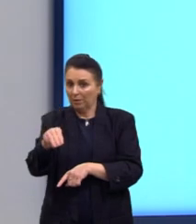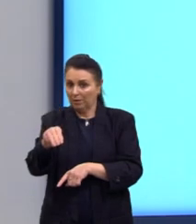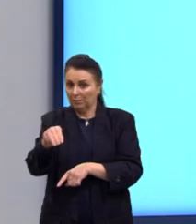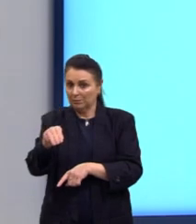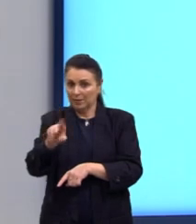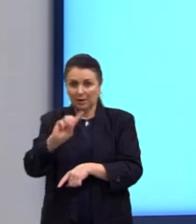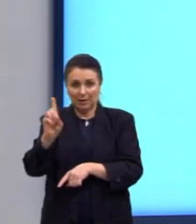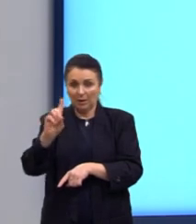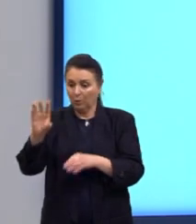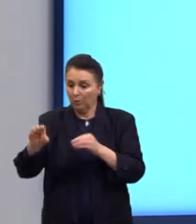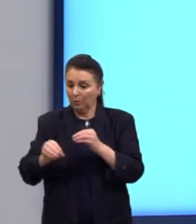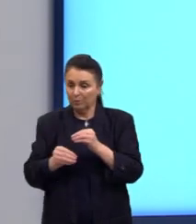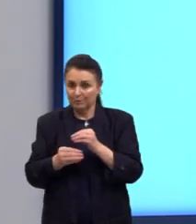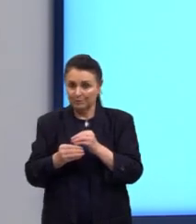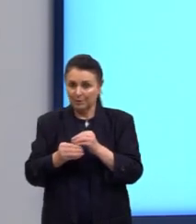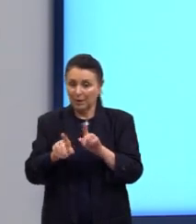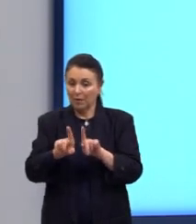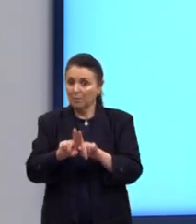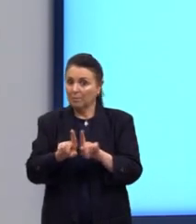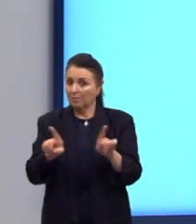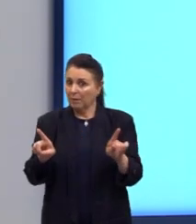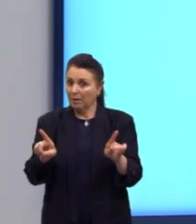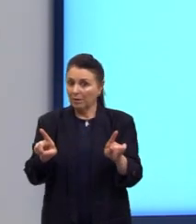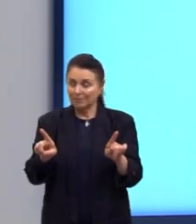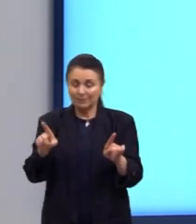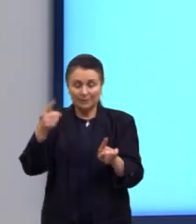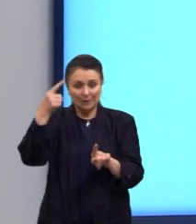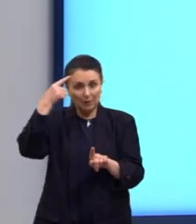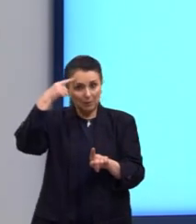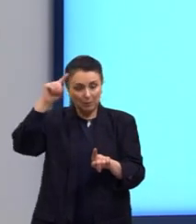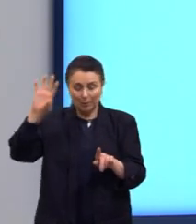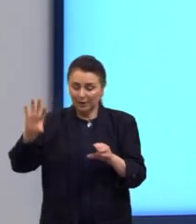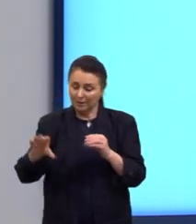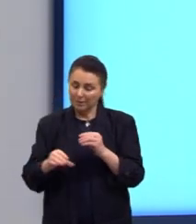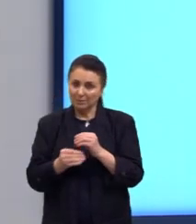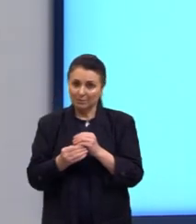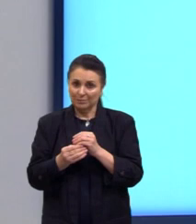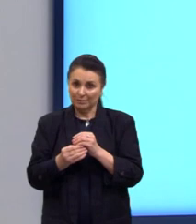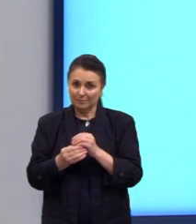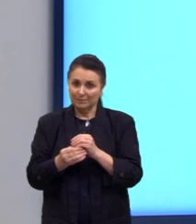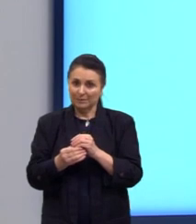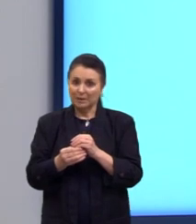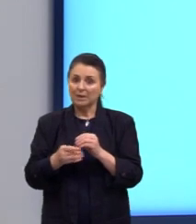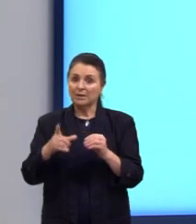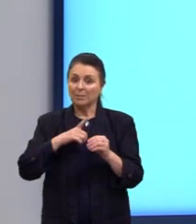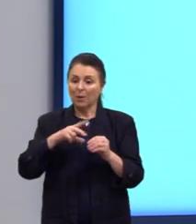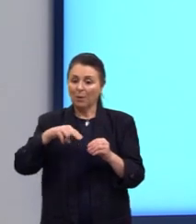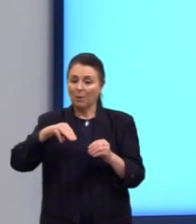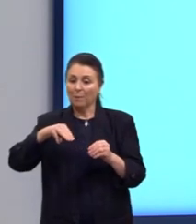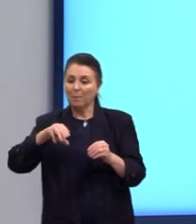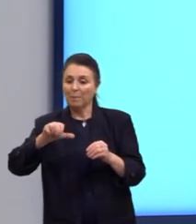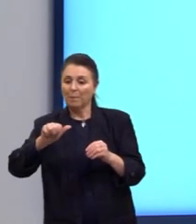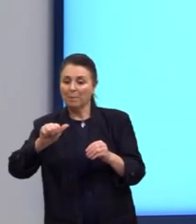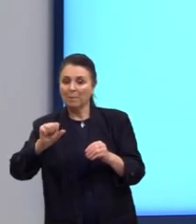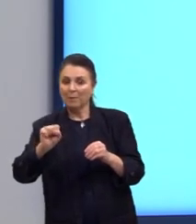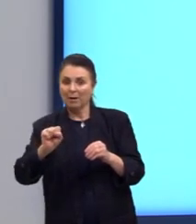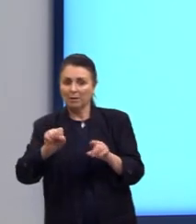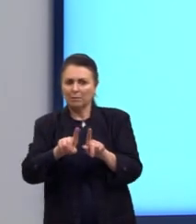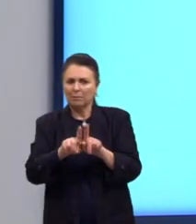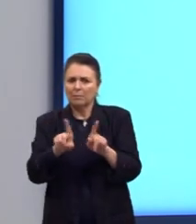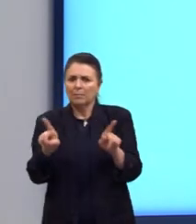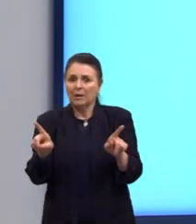adição. O mas não é uma ideia de adição, né? Aqui também tem o mas e mais